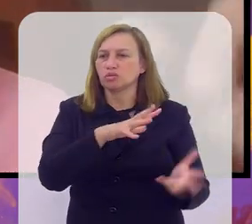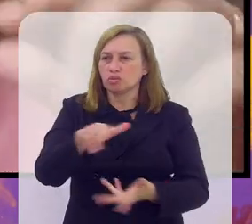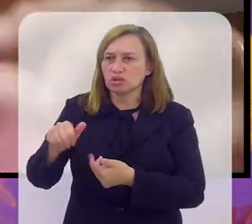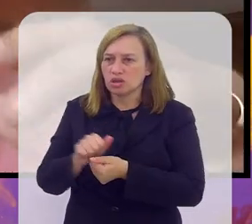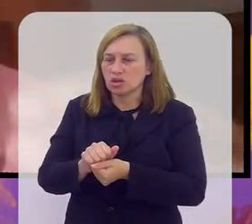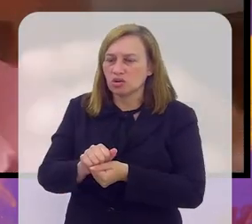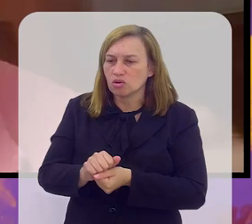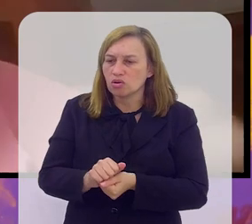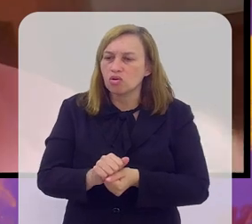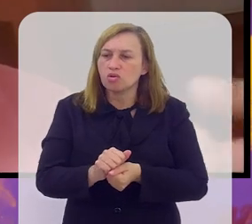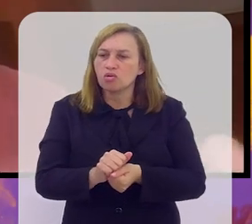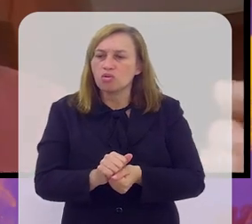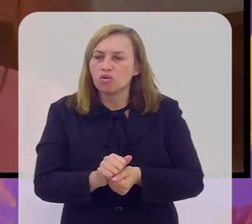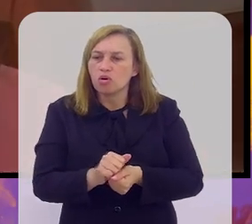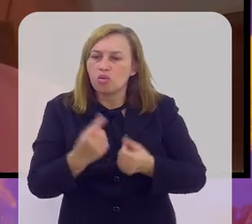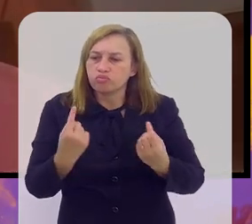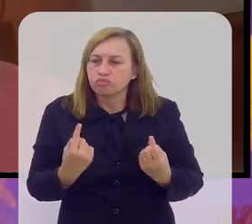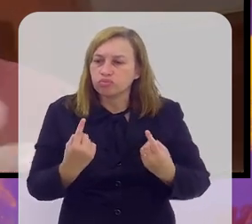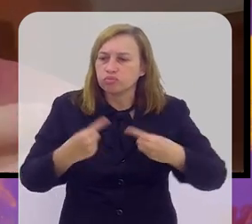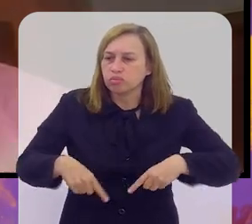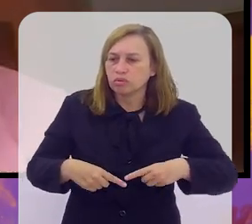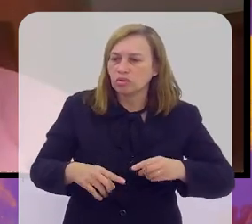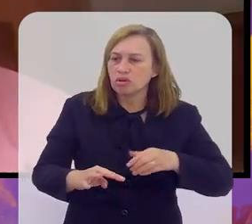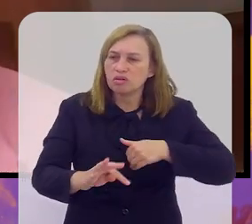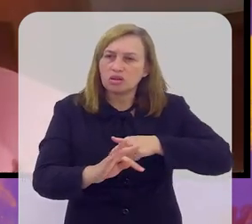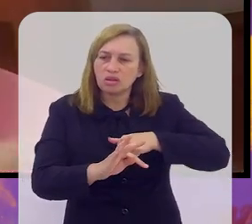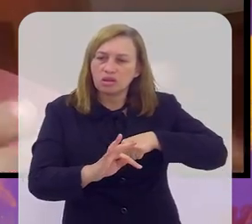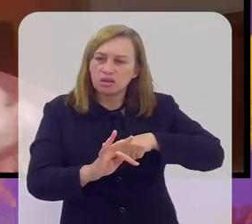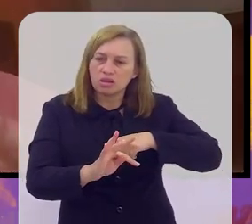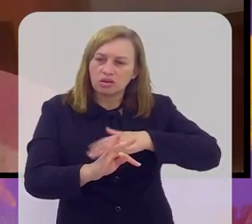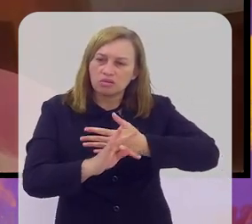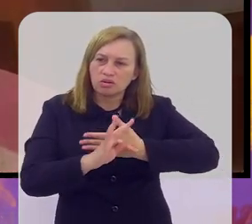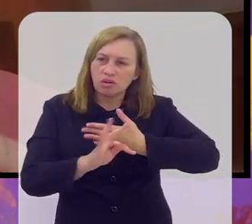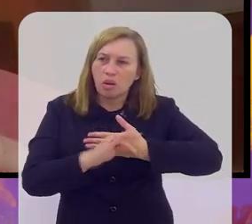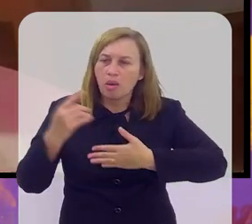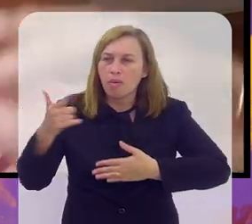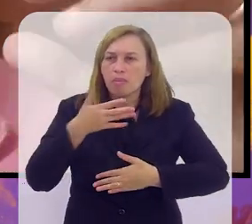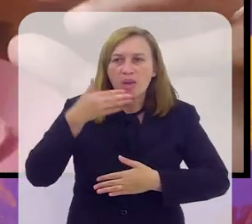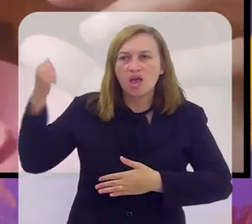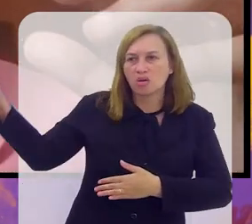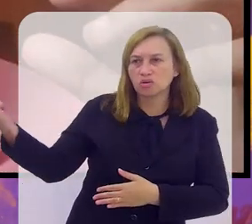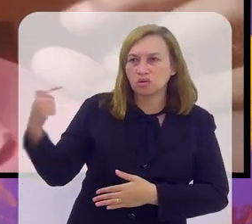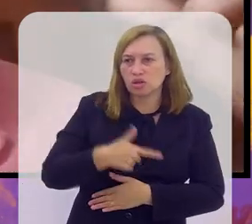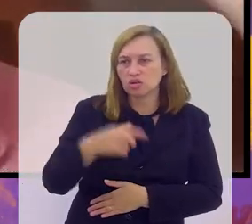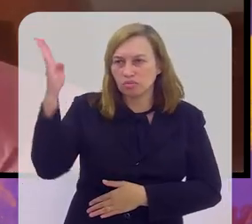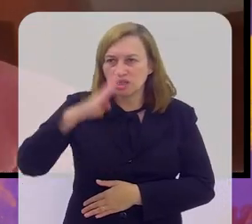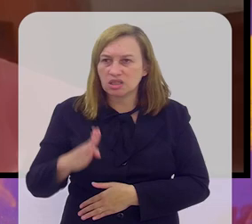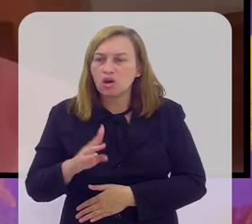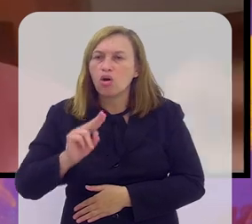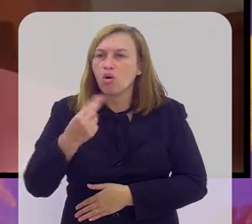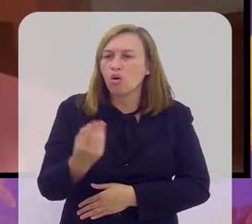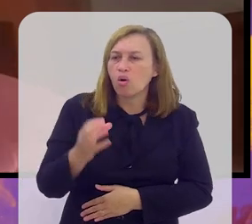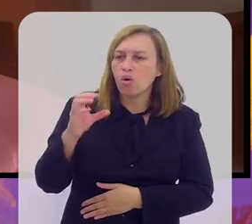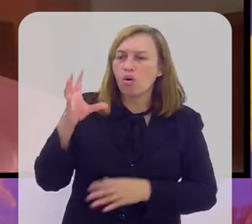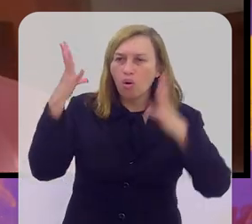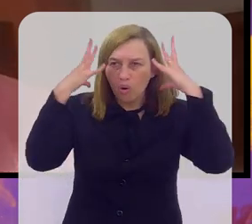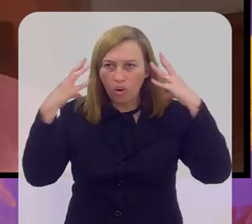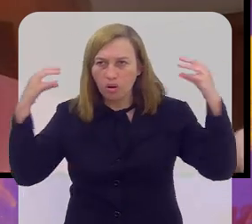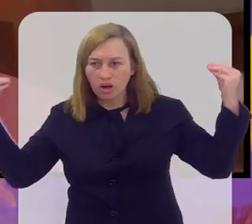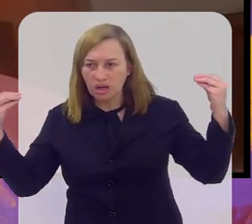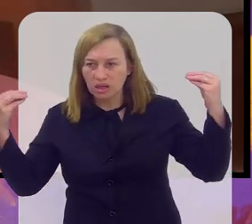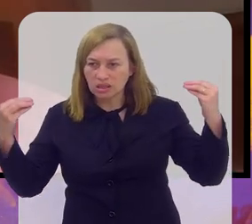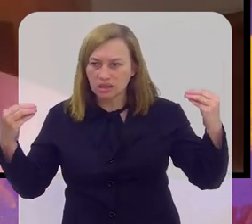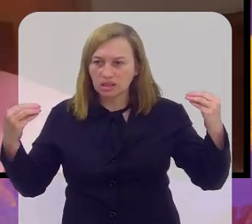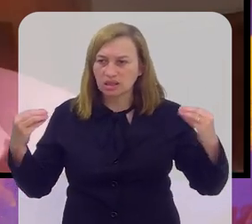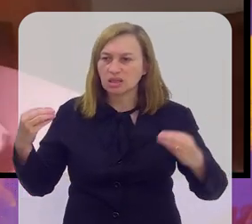adversário, ou jogando tecnicamente muito melhor, como é o caso da Alemanha, lá em 2014, ou da Holanda, em 2010,